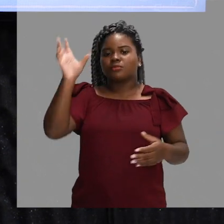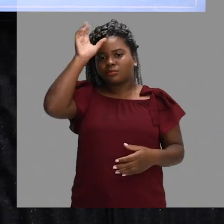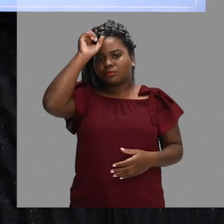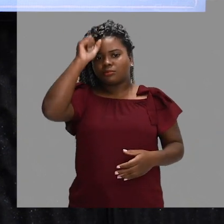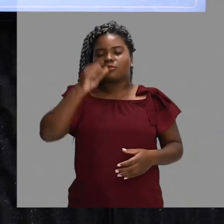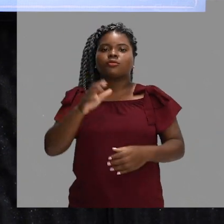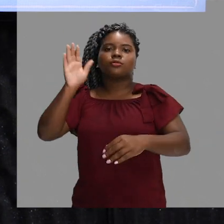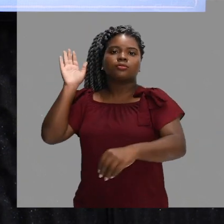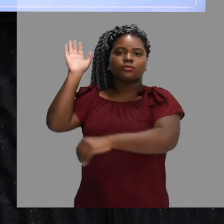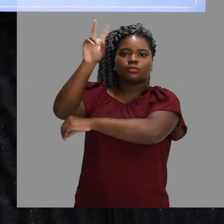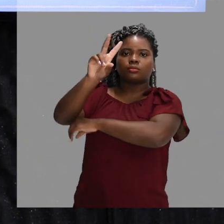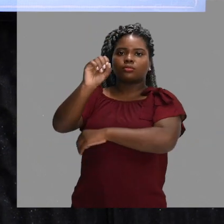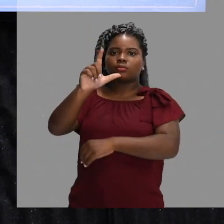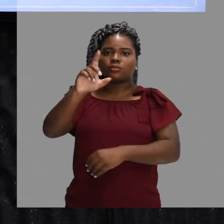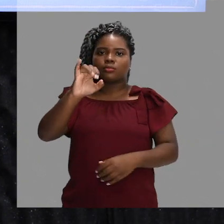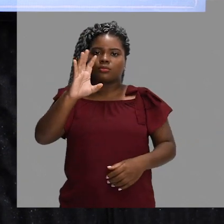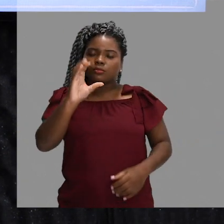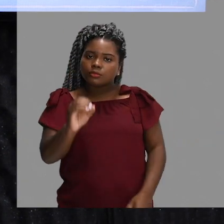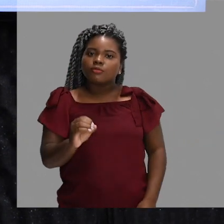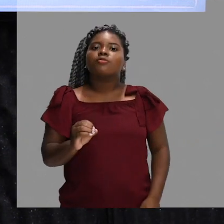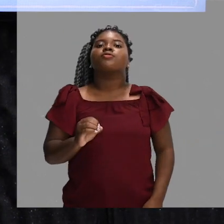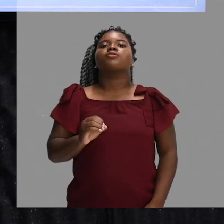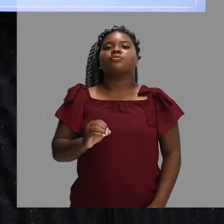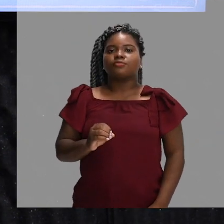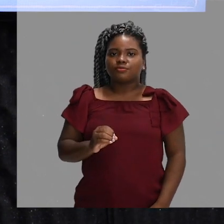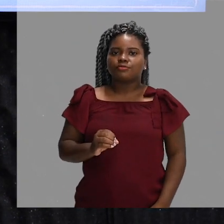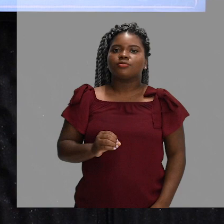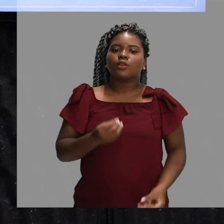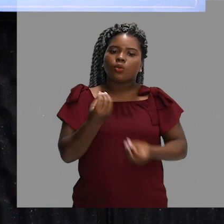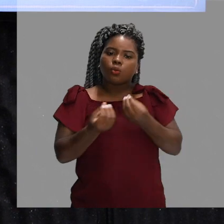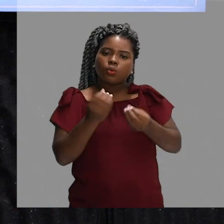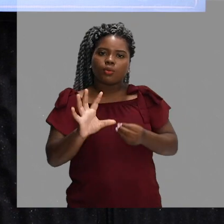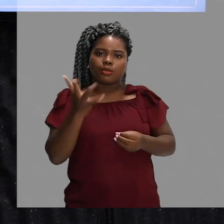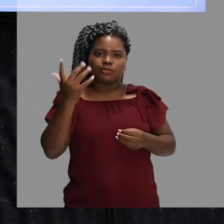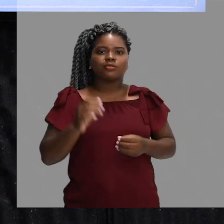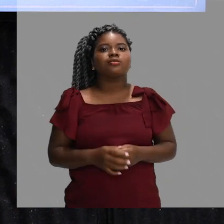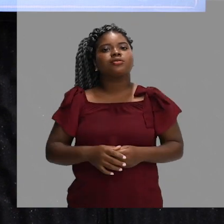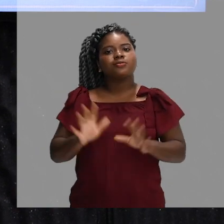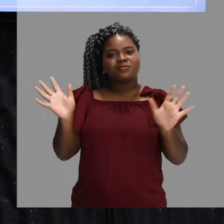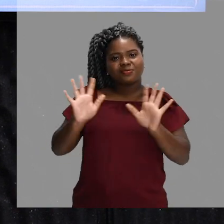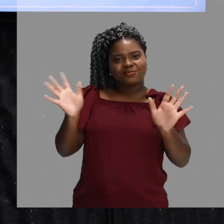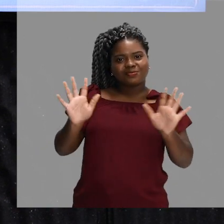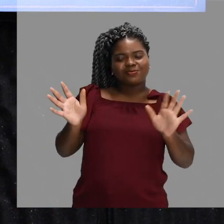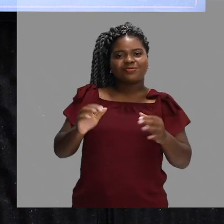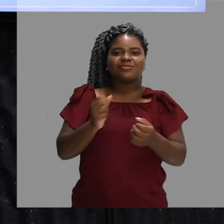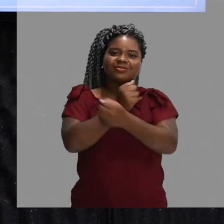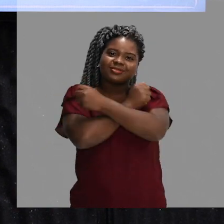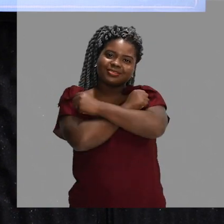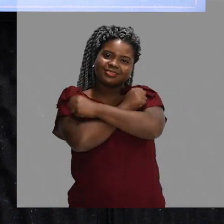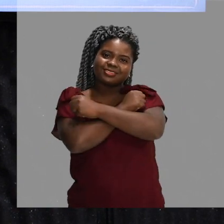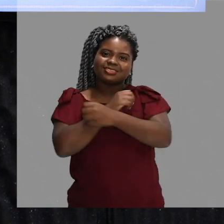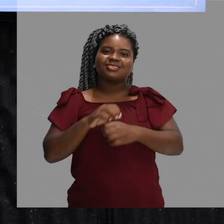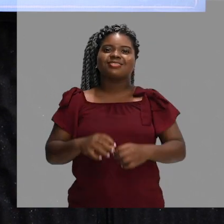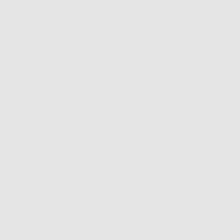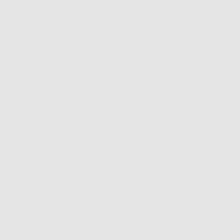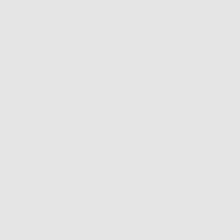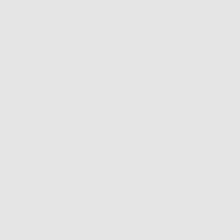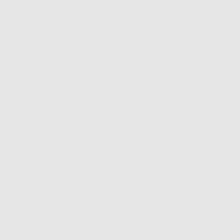pouquinho sobre o voleibol, os fundamentos, as regras. Como é que funciona esse jogo. E até a nossa próxima aula. Abraço!